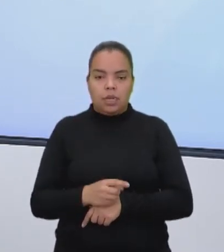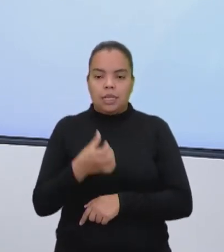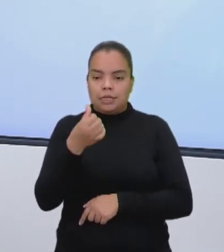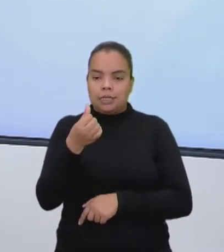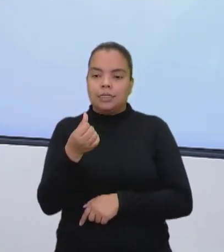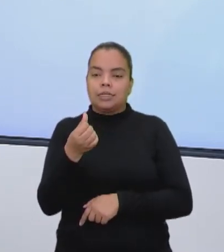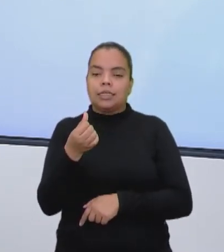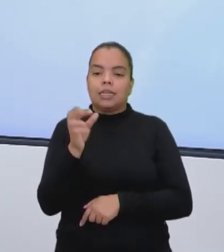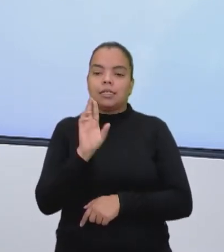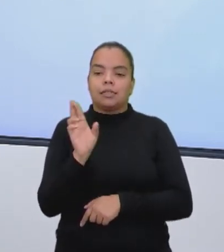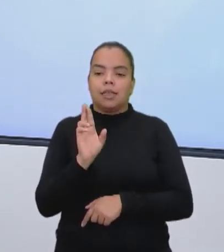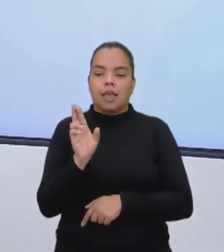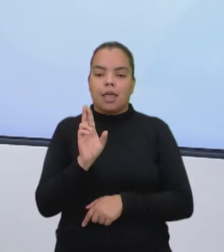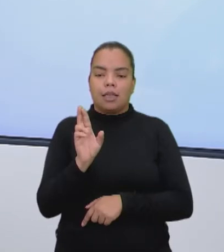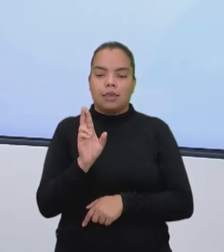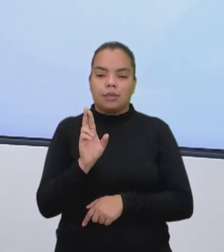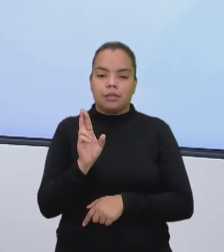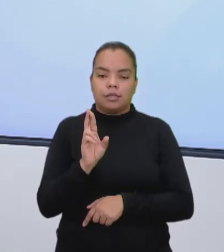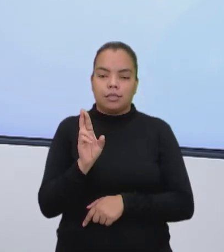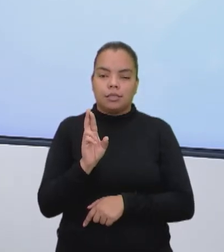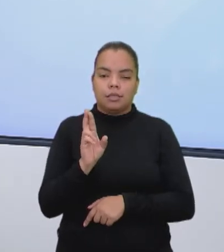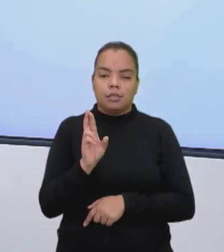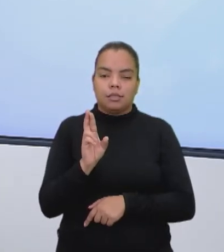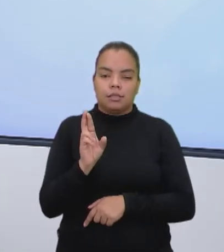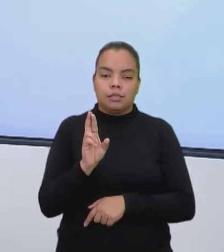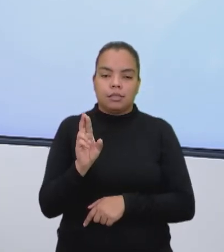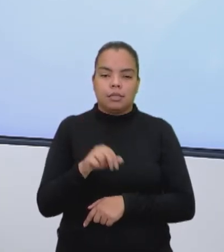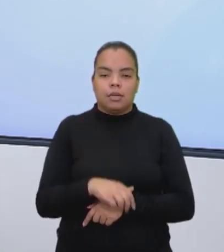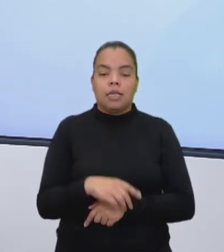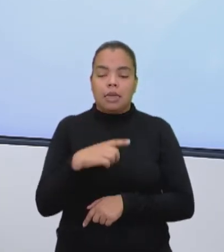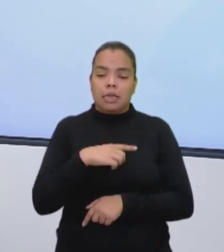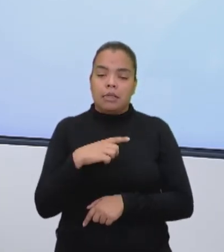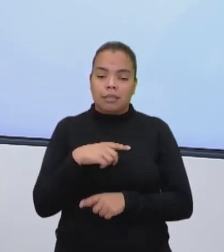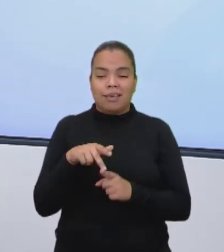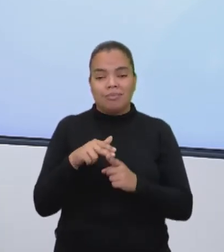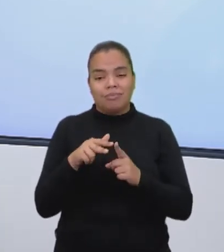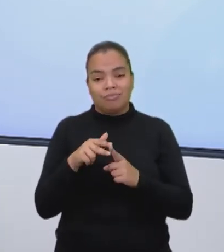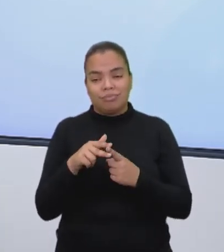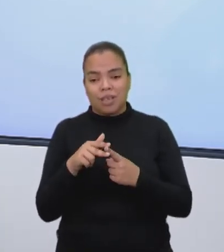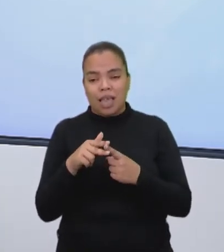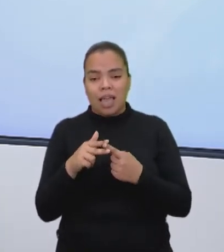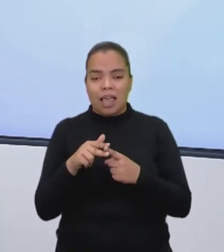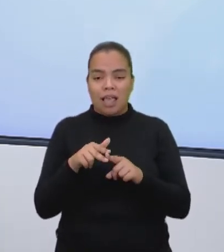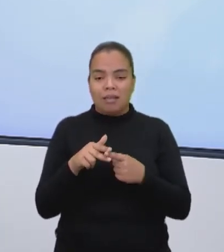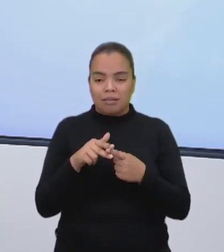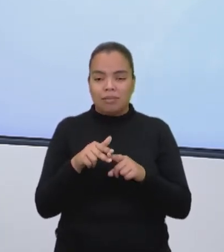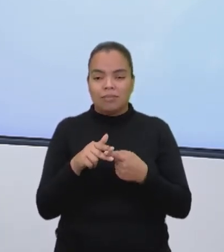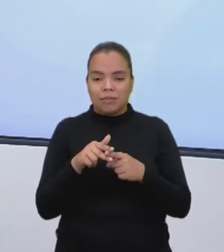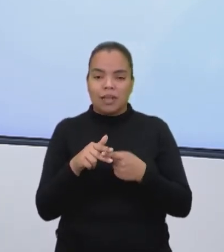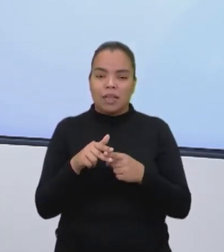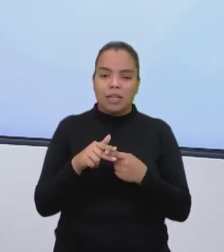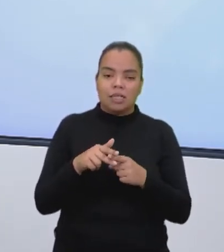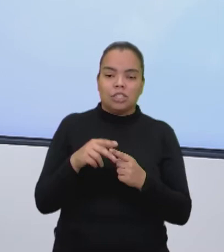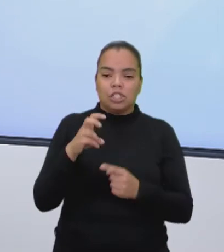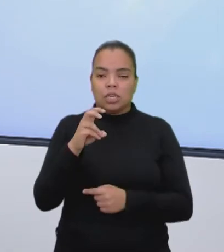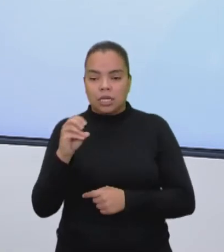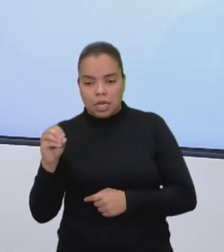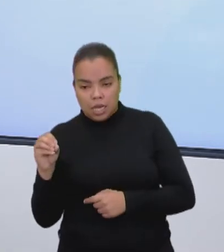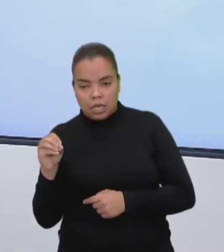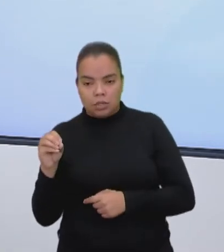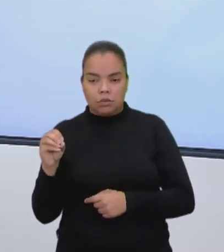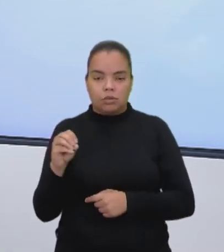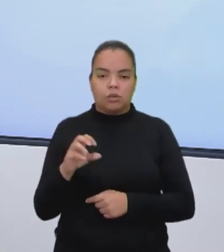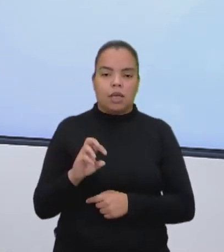reais e ela tem um custo também, ela tem um custo aí de manutenção de quinhentos reais, vou colocar tudo isso no papel. Então